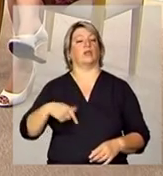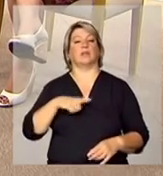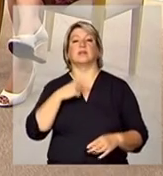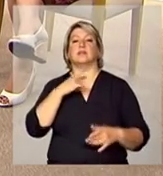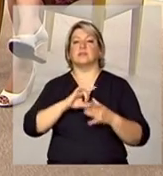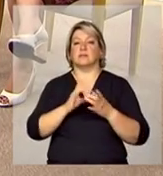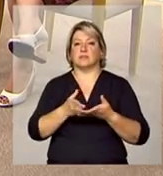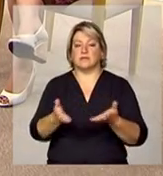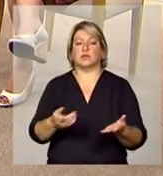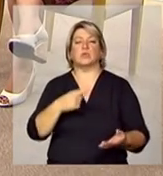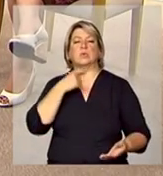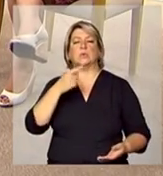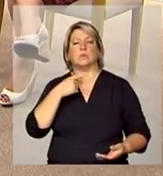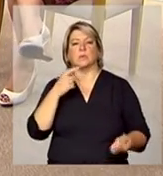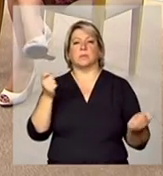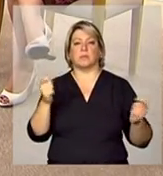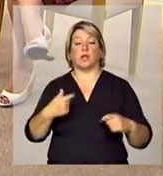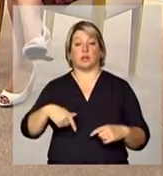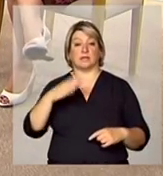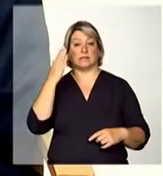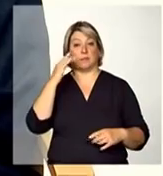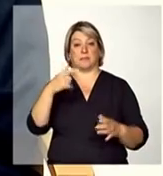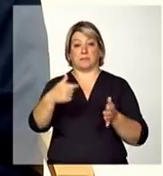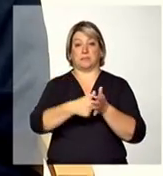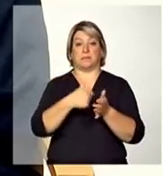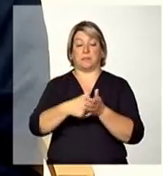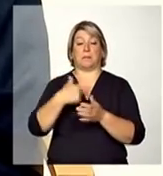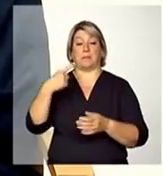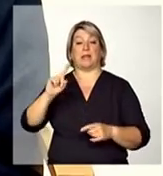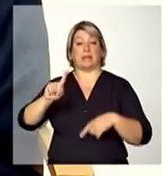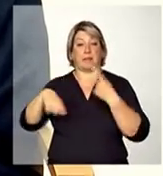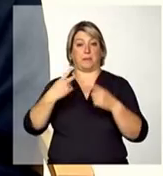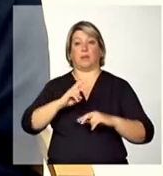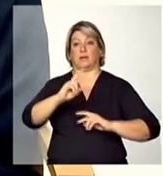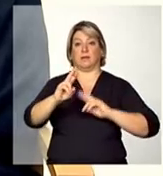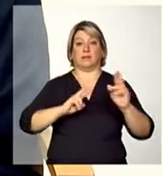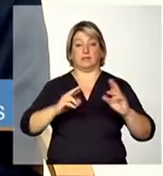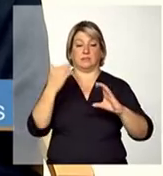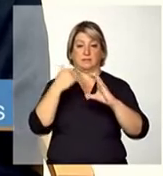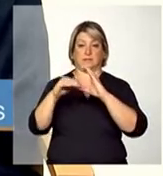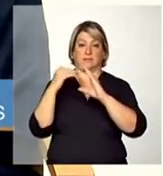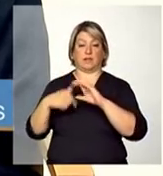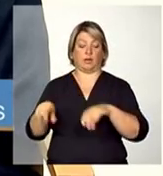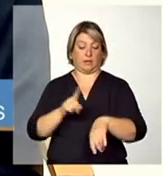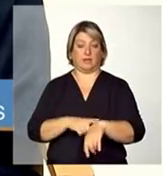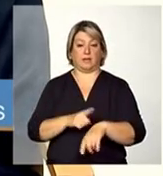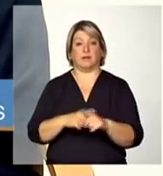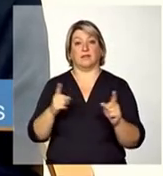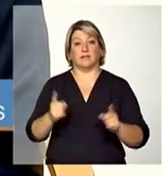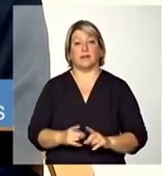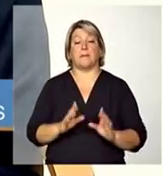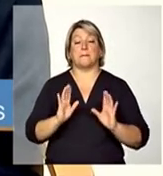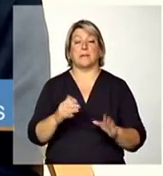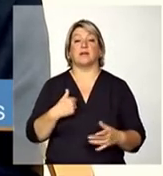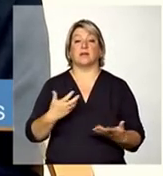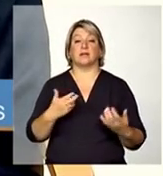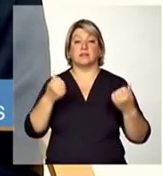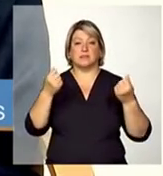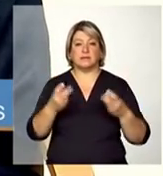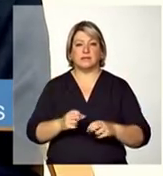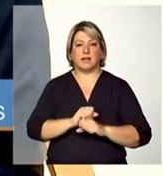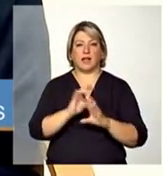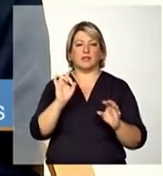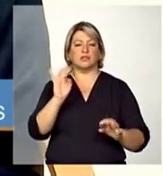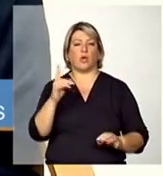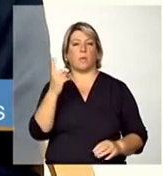tirar outras dúvidas nós sabemos que chegaram mais dúvidas que depois nós vamos mandar até por e-mail nosso tempo realmente é curto mas eu queria somente deixar